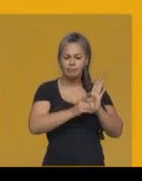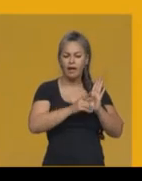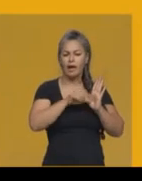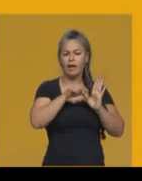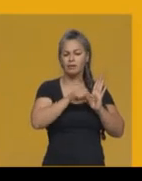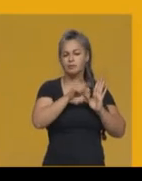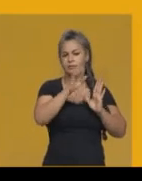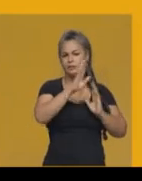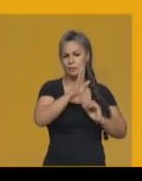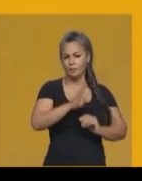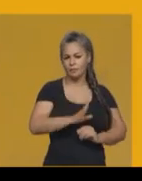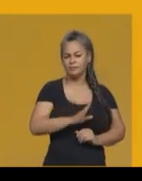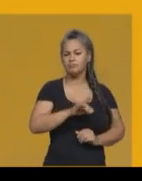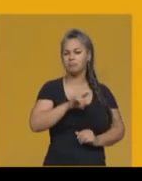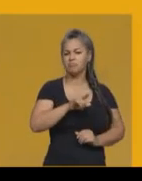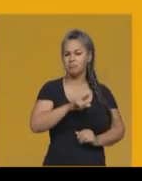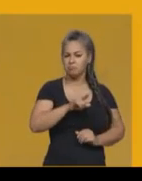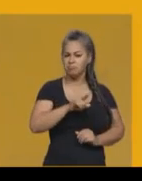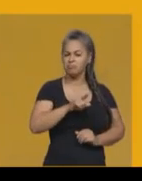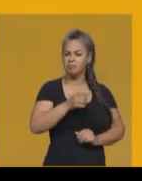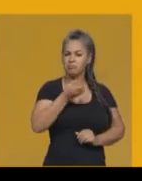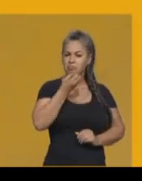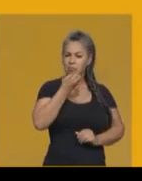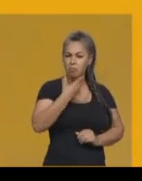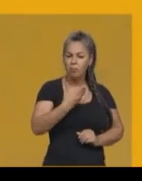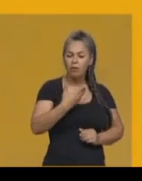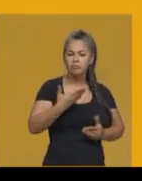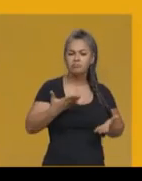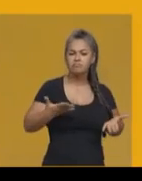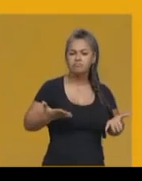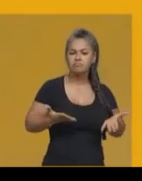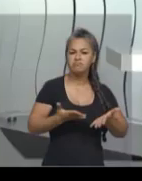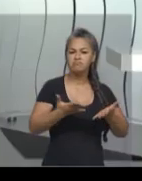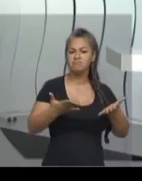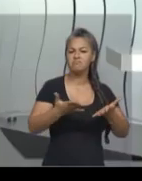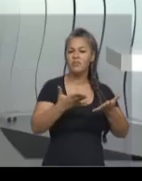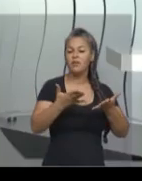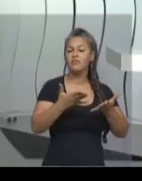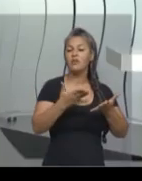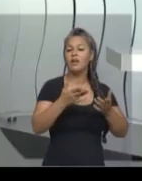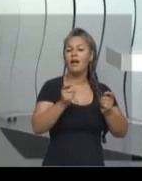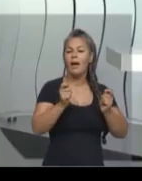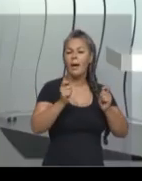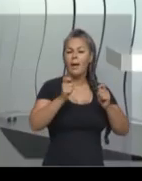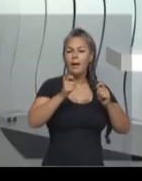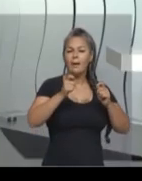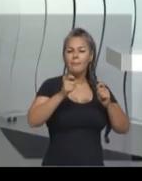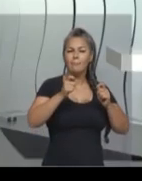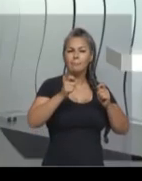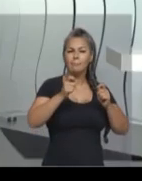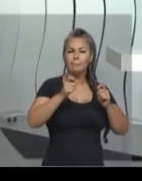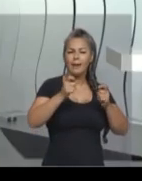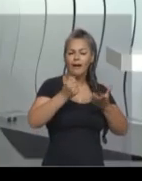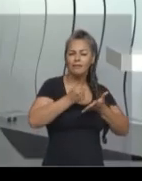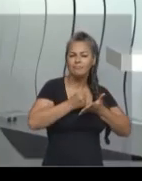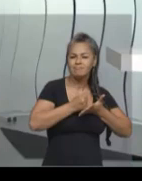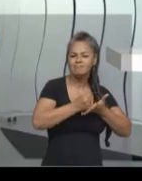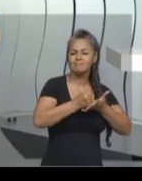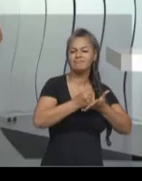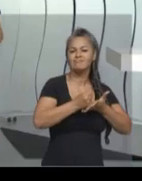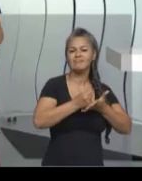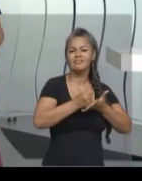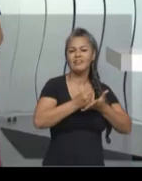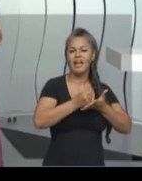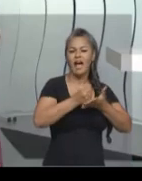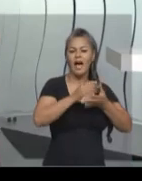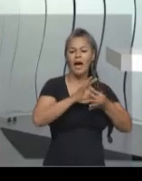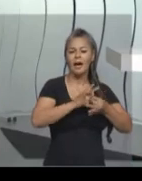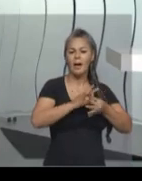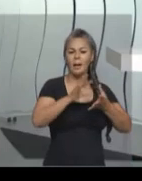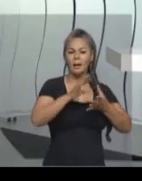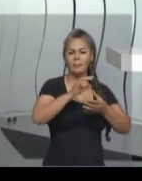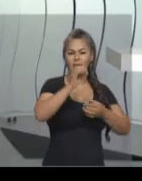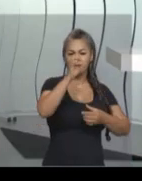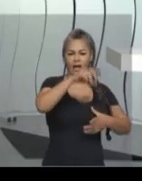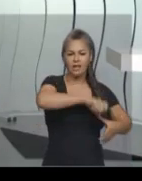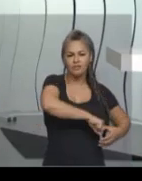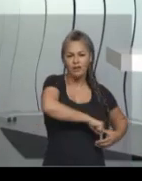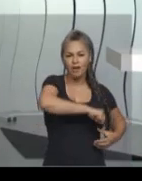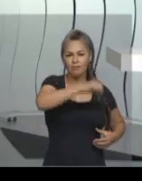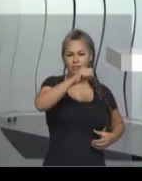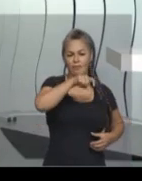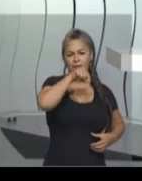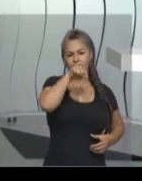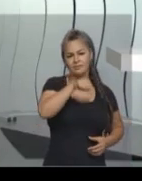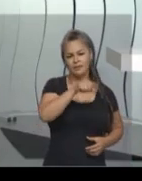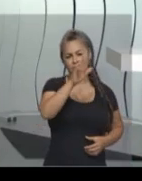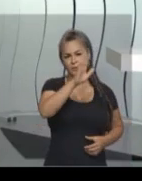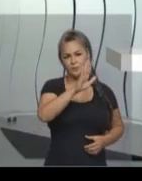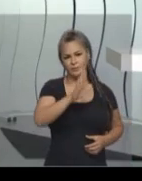ajudou muito no processo de independência. Por que? Porque pessoas foram se acostumando